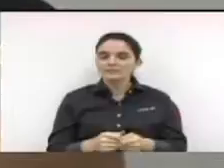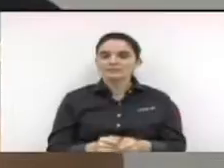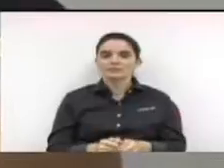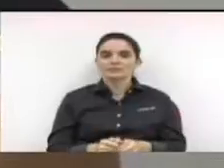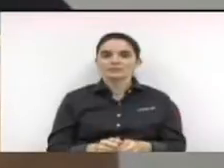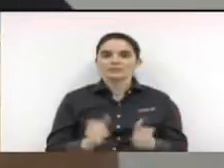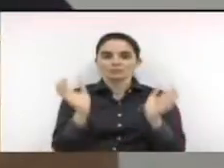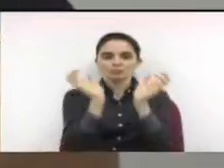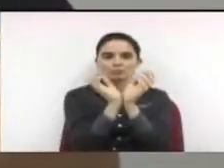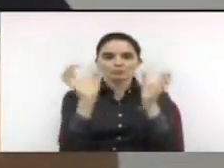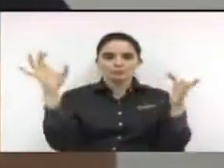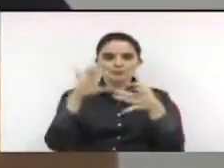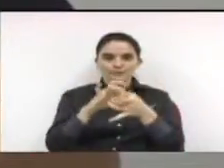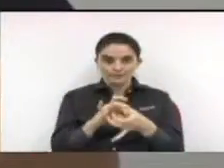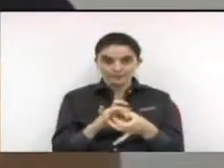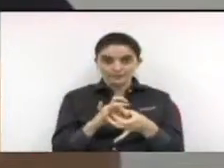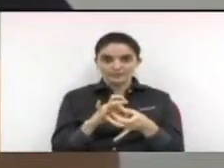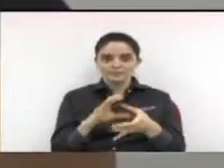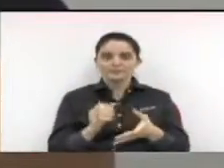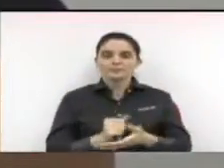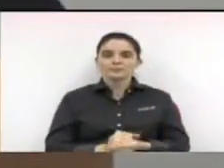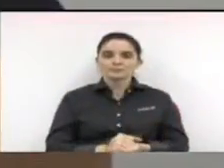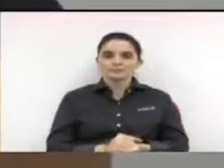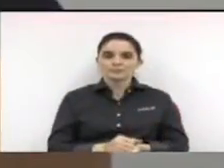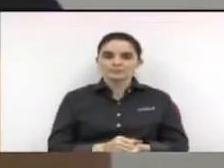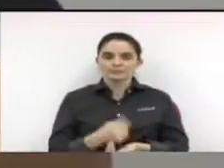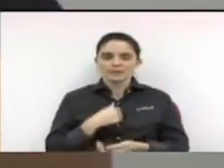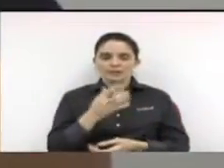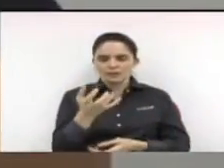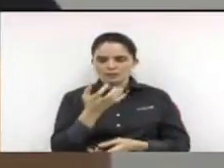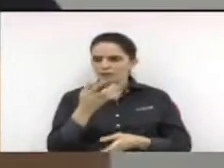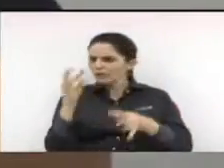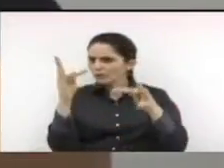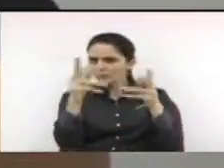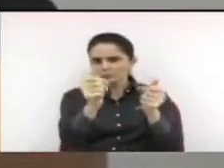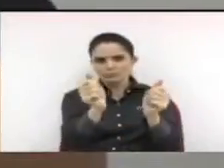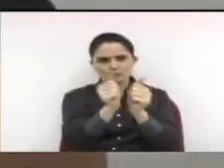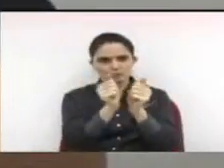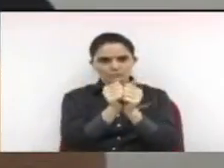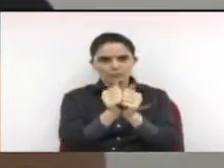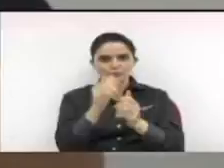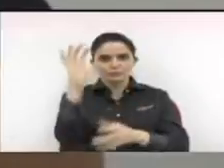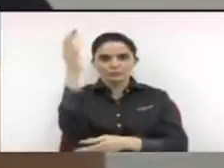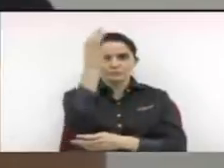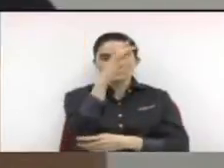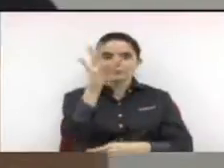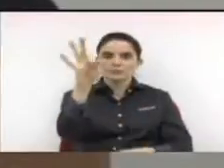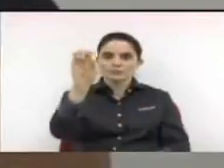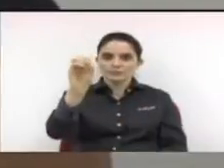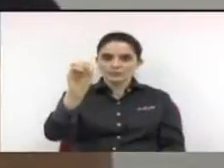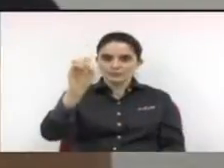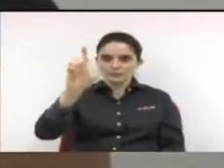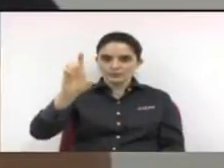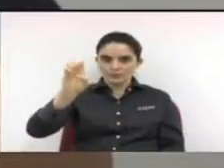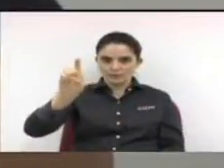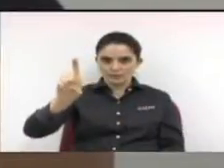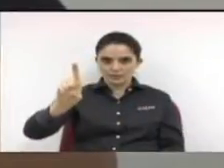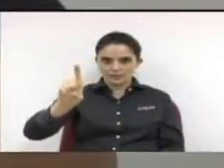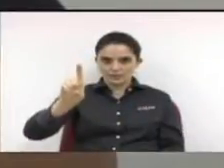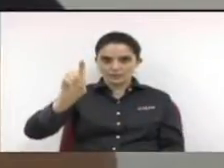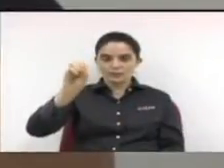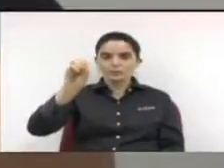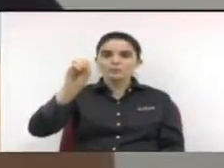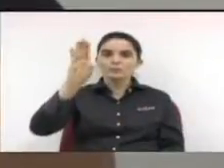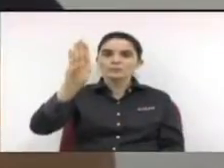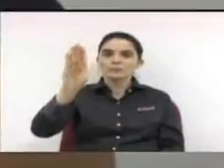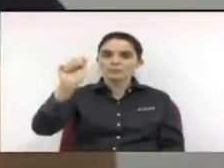talvez nem isso seja possível eu conto com a presença de todos vocês lá na praça Toledo Barros às 18 horas